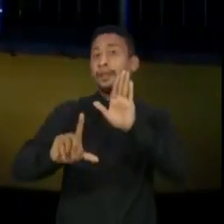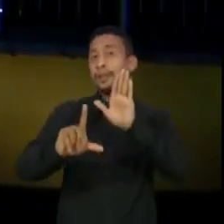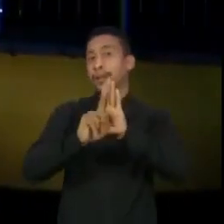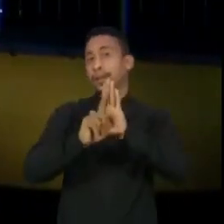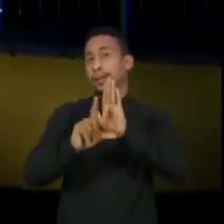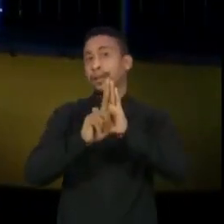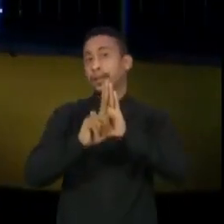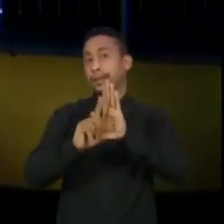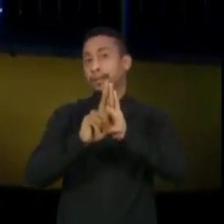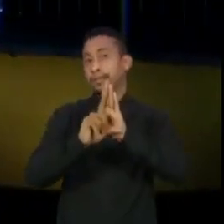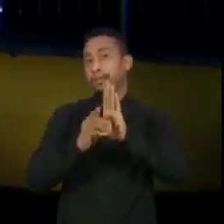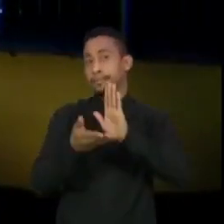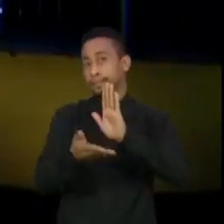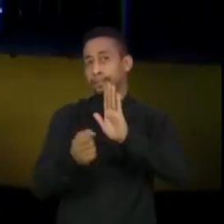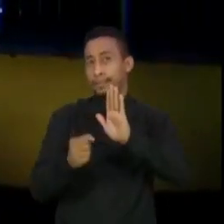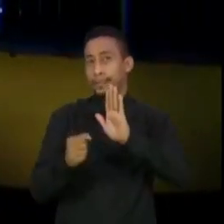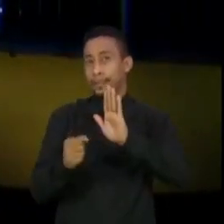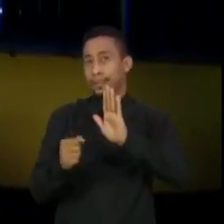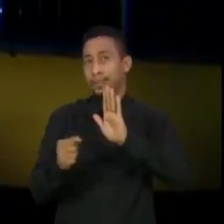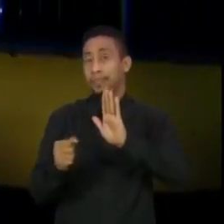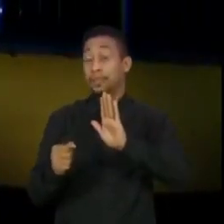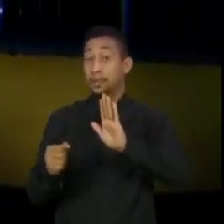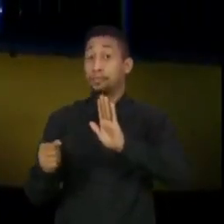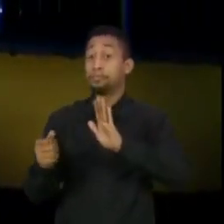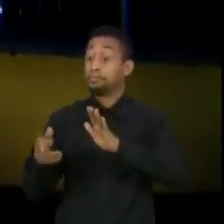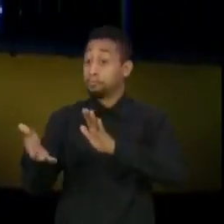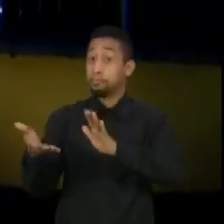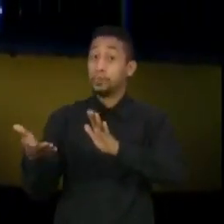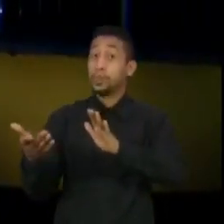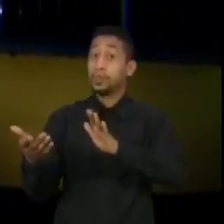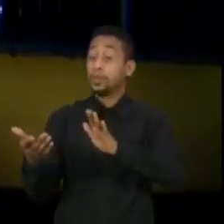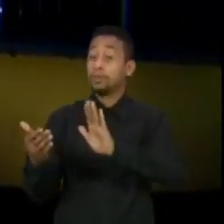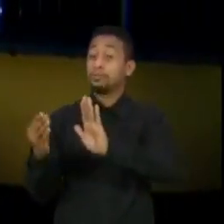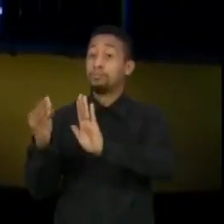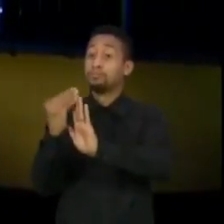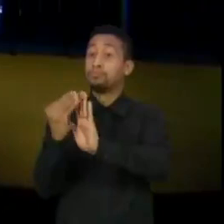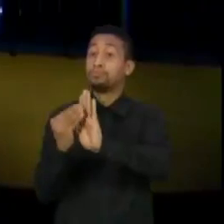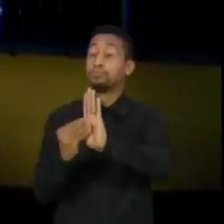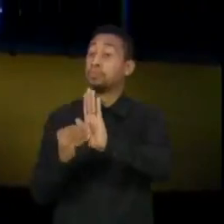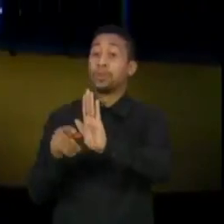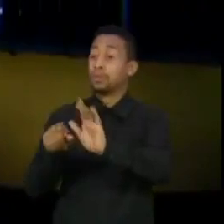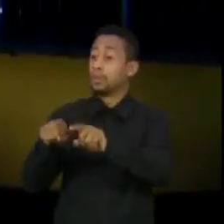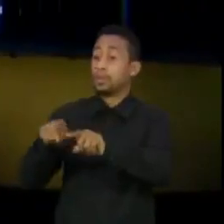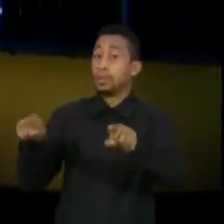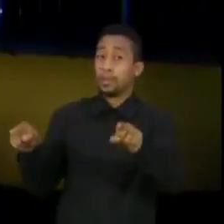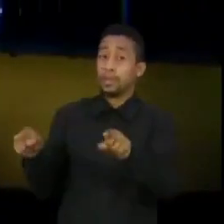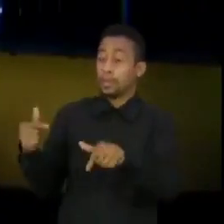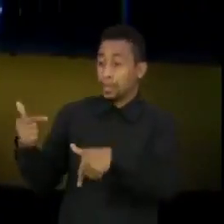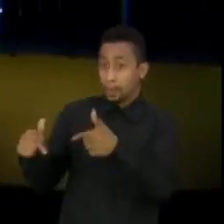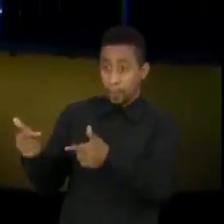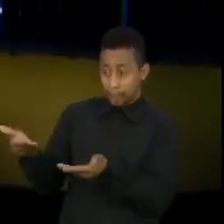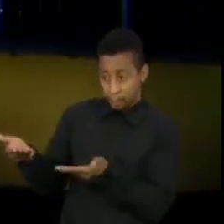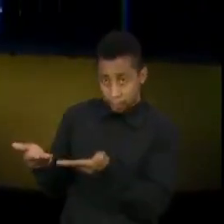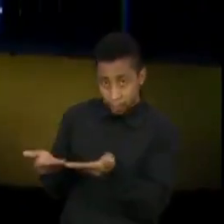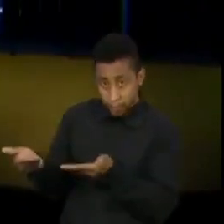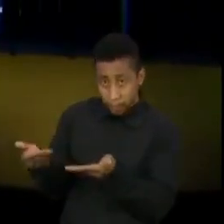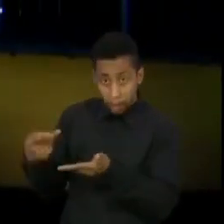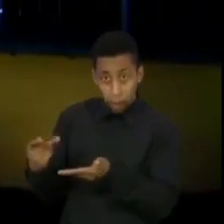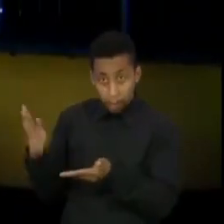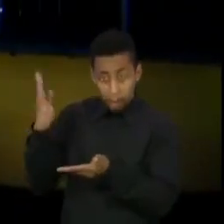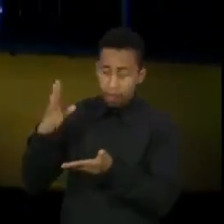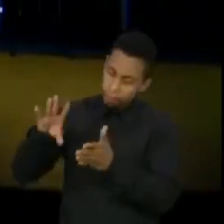possibilitou a inclusão das empregadas domésticas no Brasil. Eu sempre